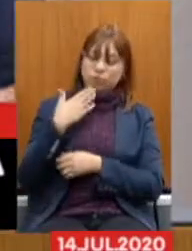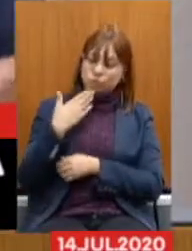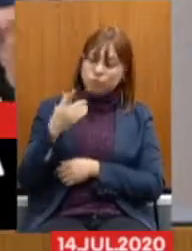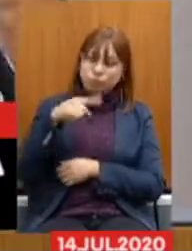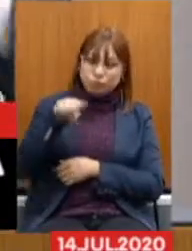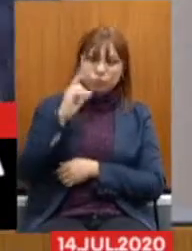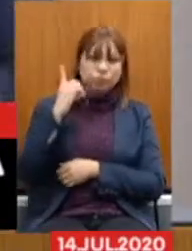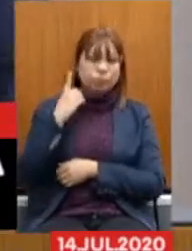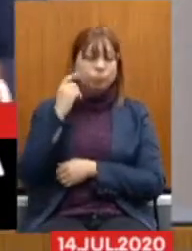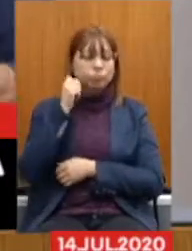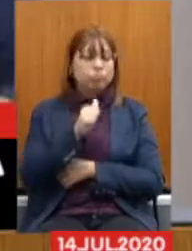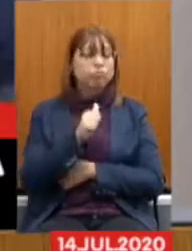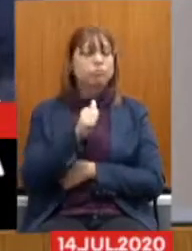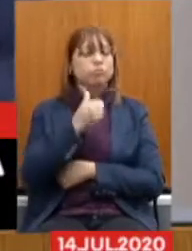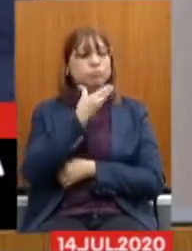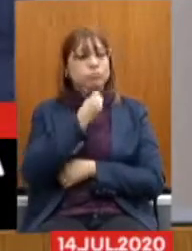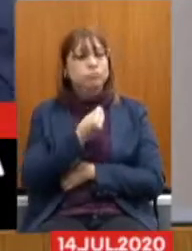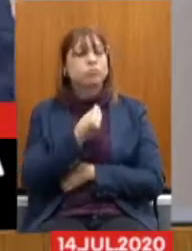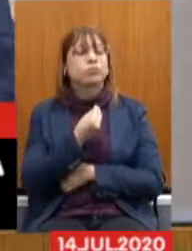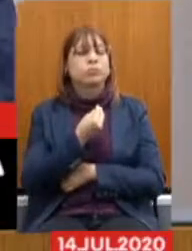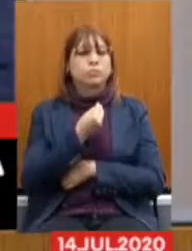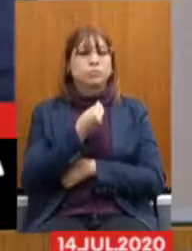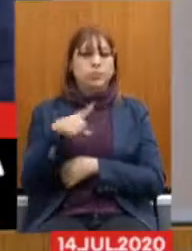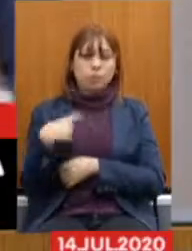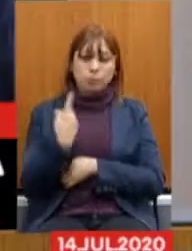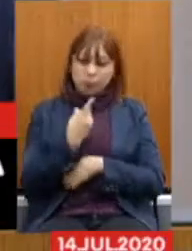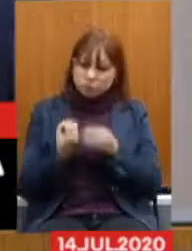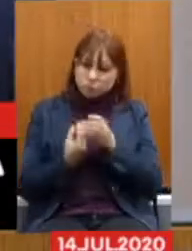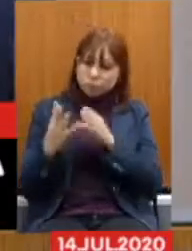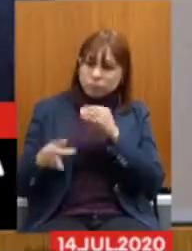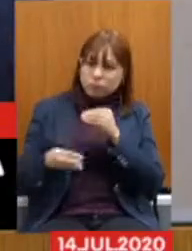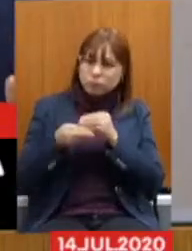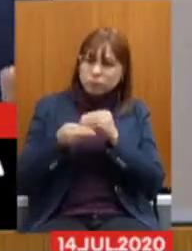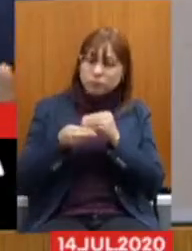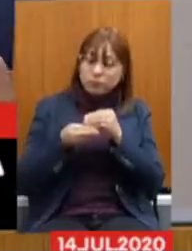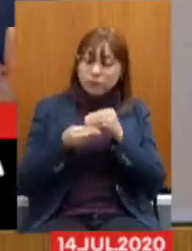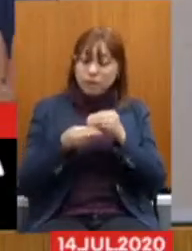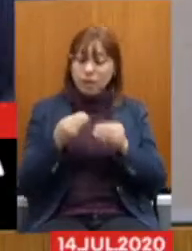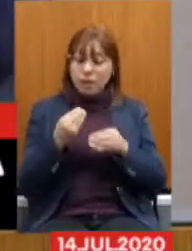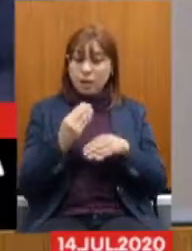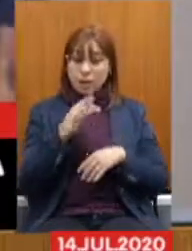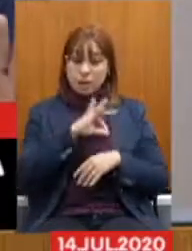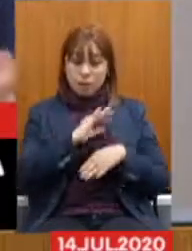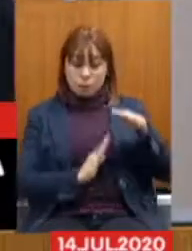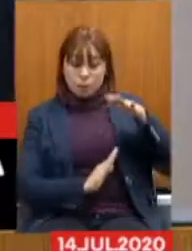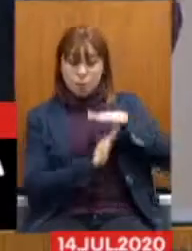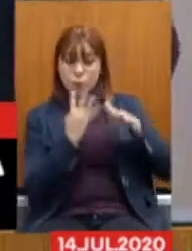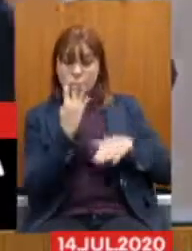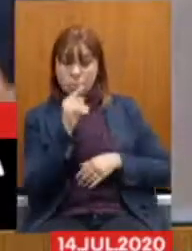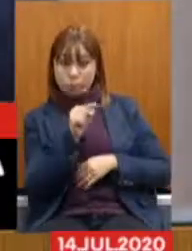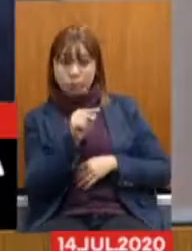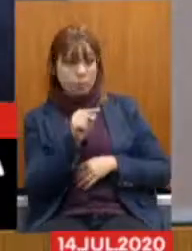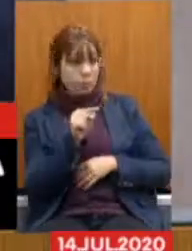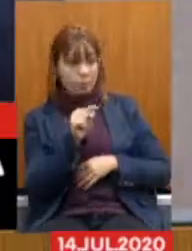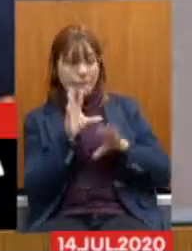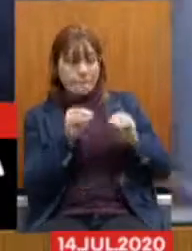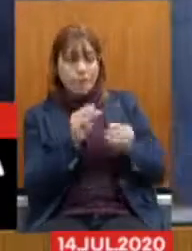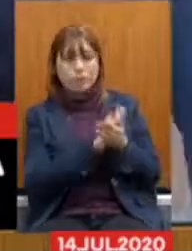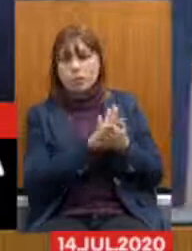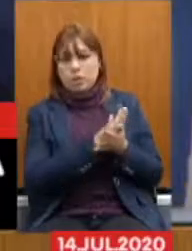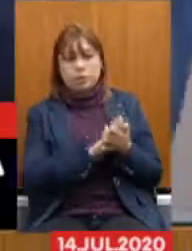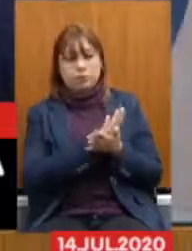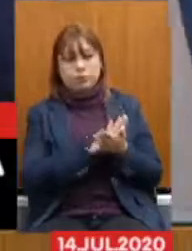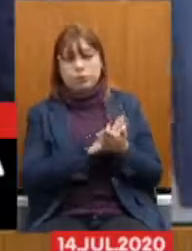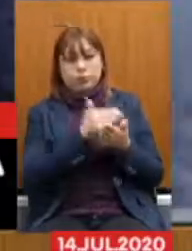e companheiras que a gente possa fazer uma emenda que até quatro salários mínimos não se mexa nem para cima nem para